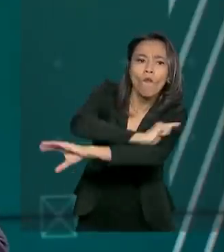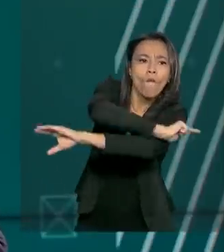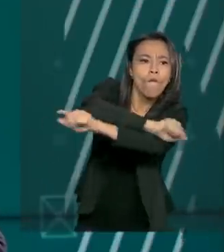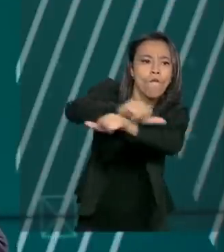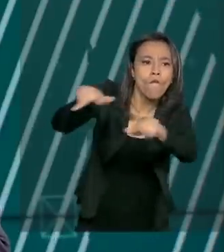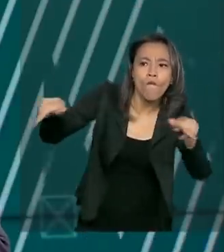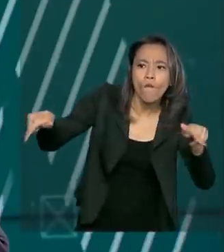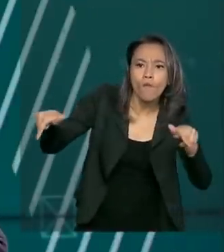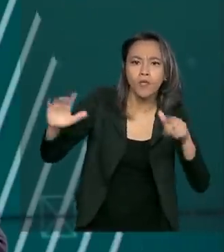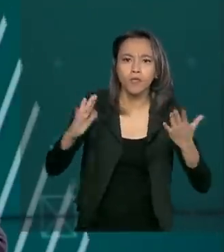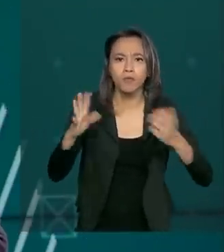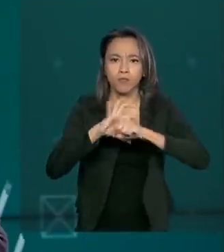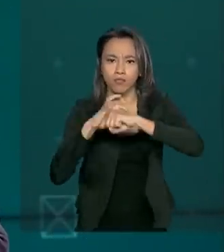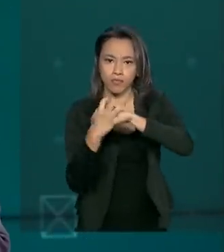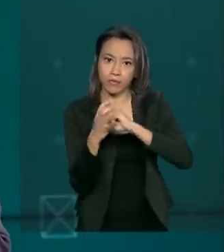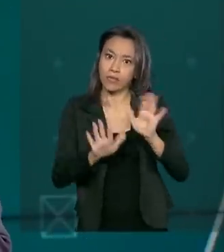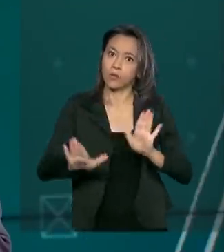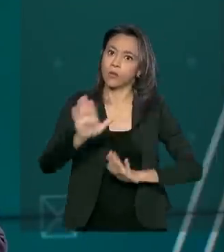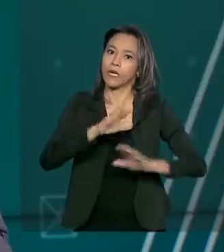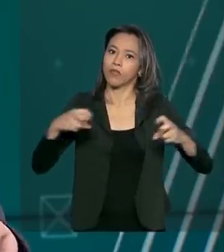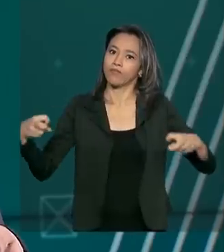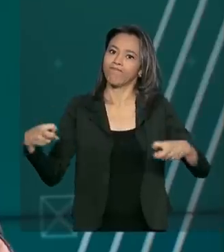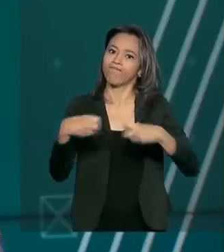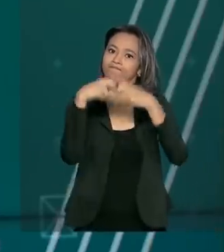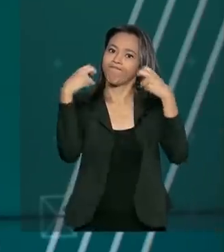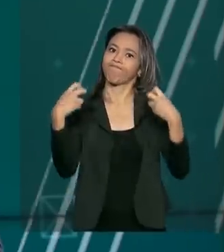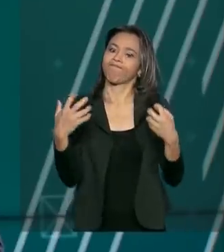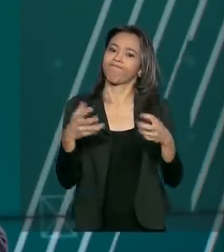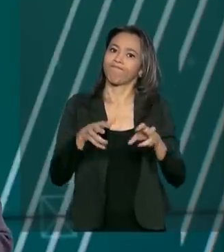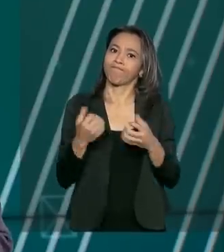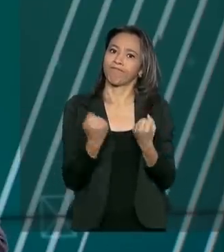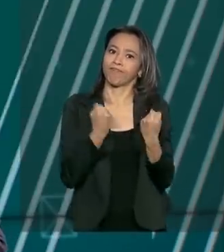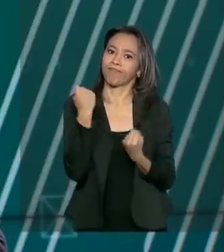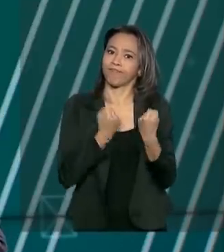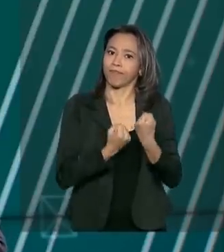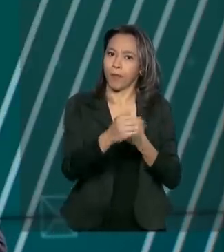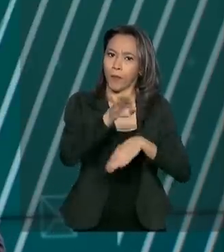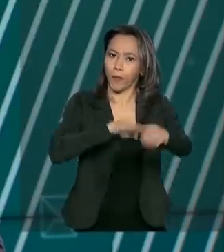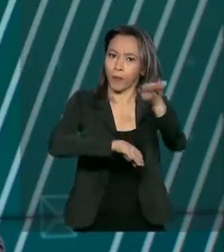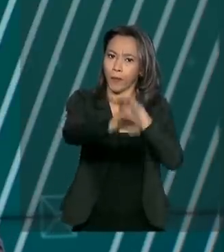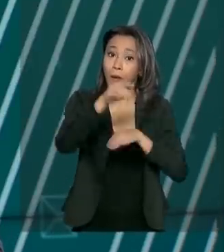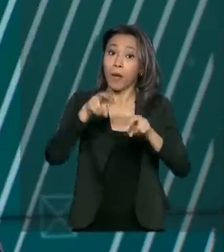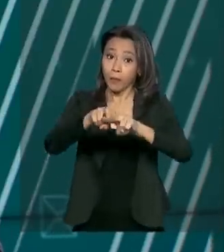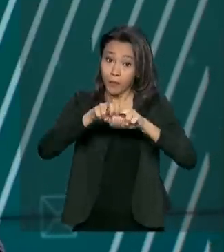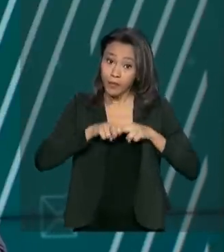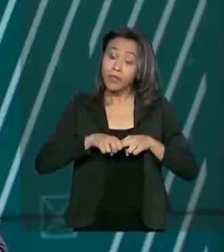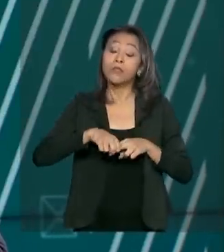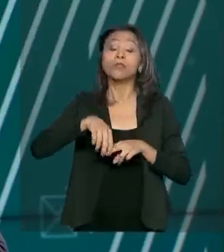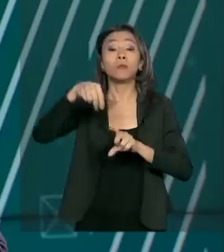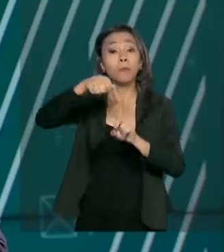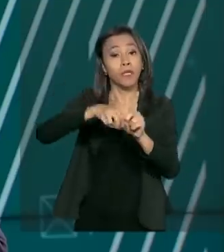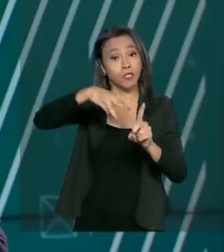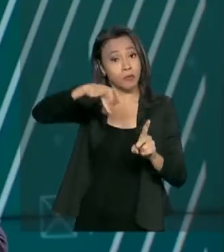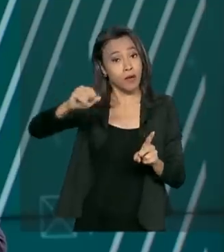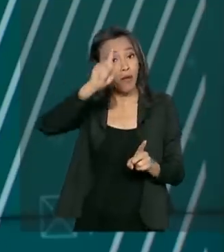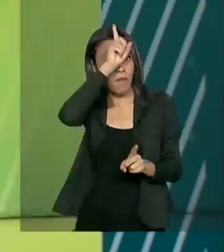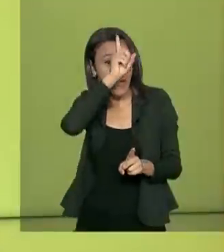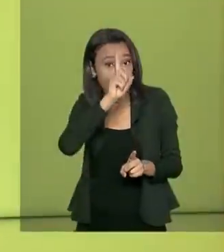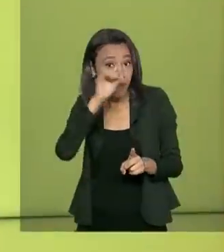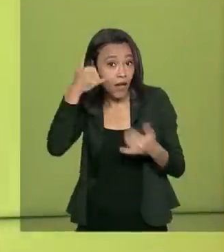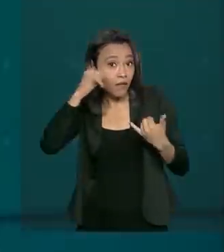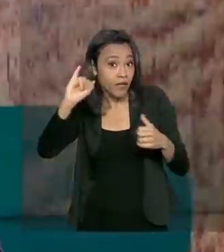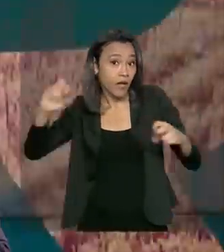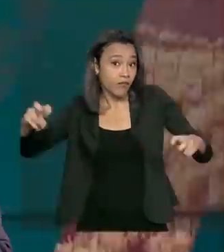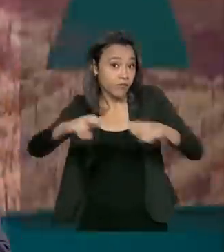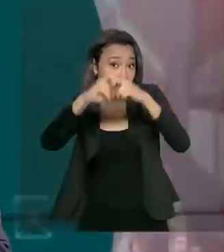pandemia, é preciso cuidado no trânsito. Por isso, a campanha Maio Amarelo de conscientização e prevenção de acidentes será feita